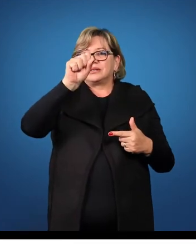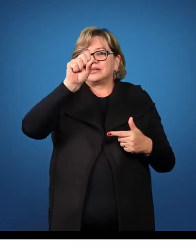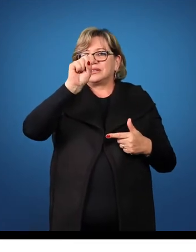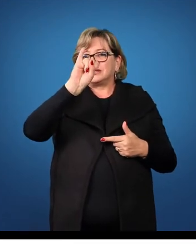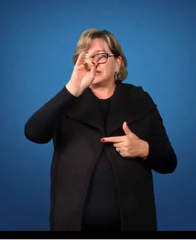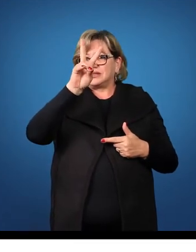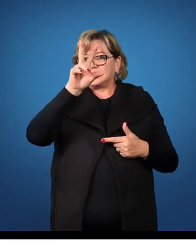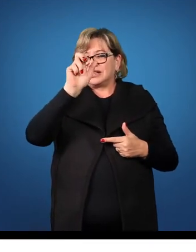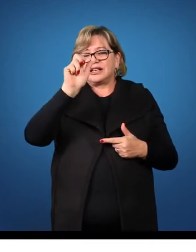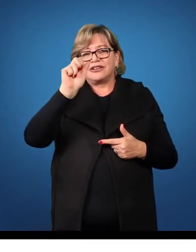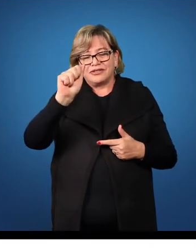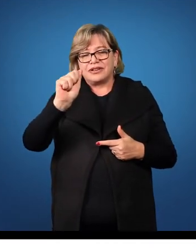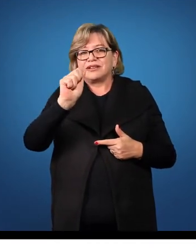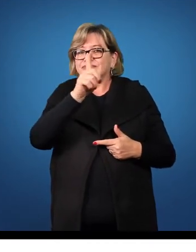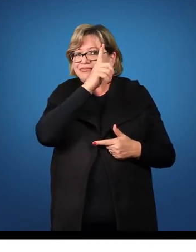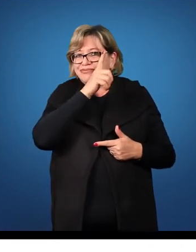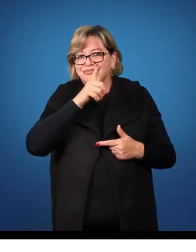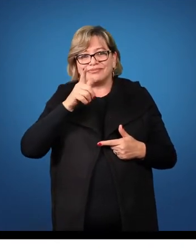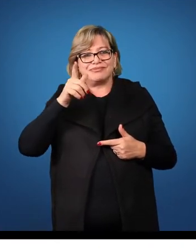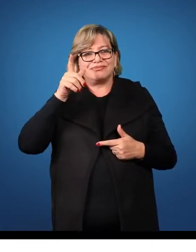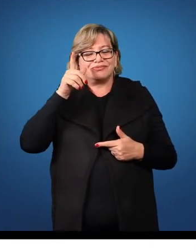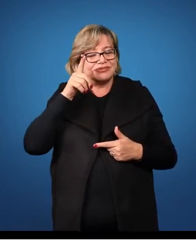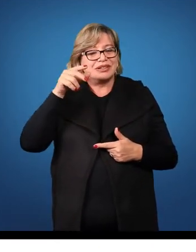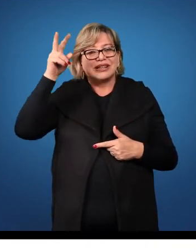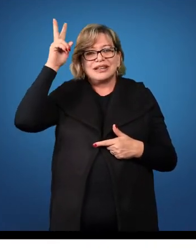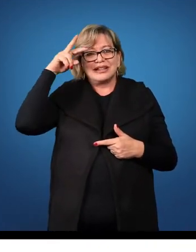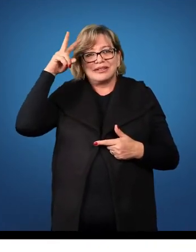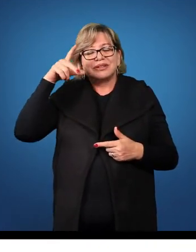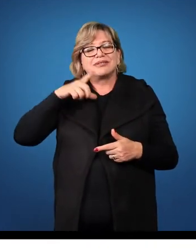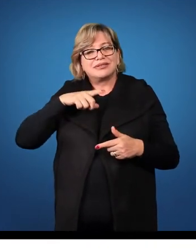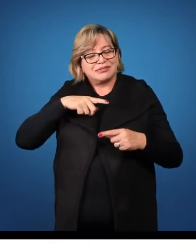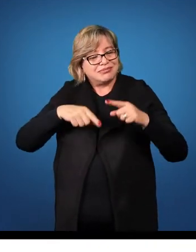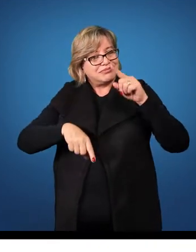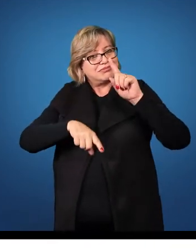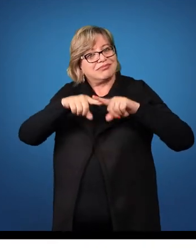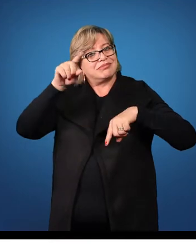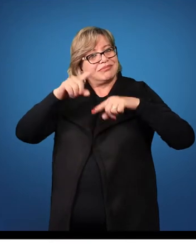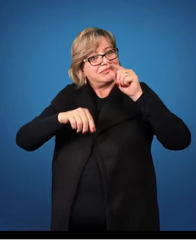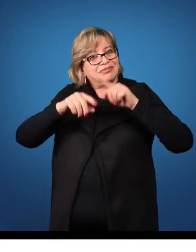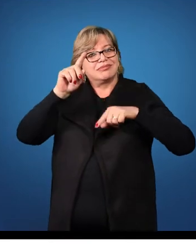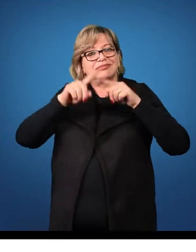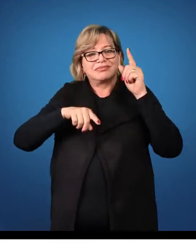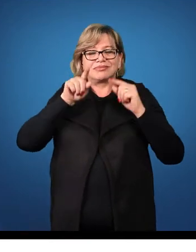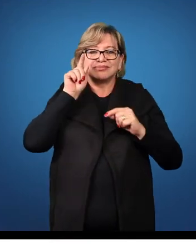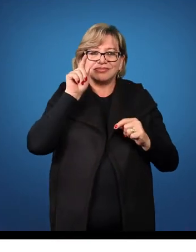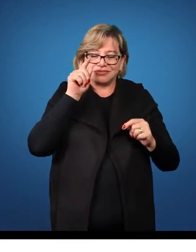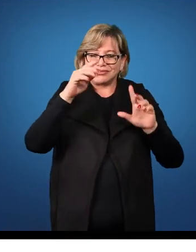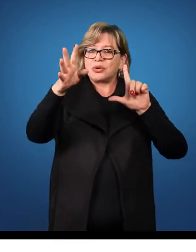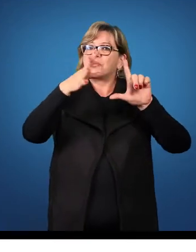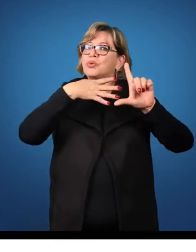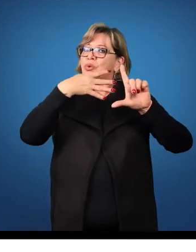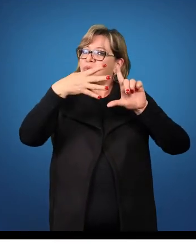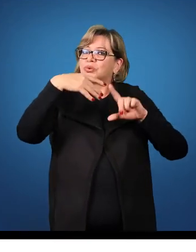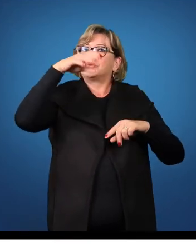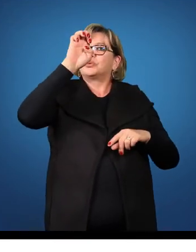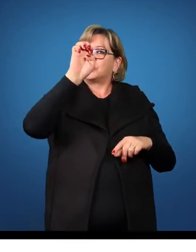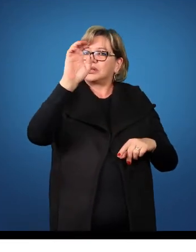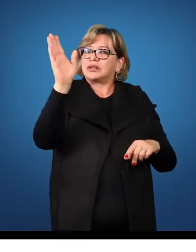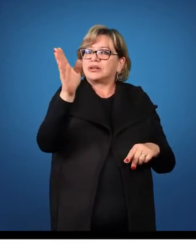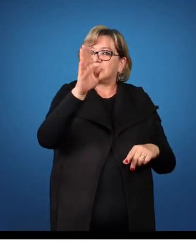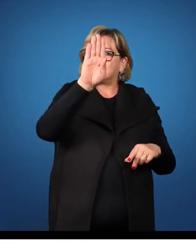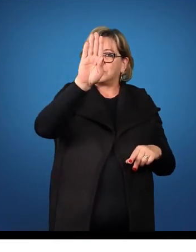Reiterando, tem todo esse material que nós estamos disponibilizando aí para vocês irem atrás,